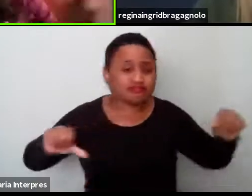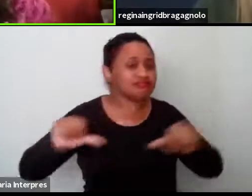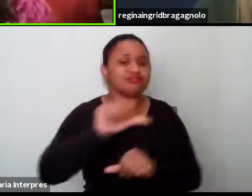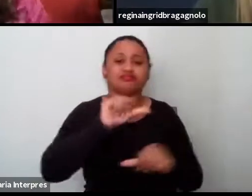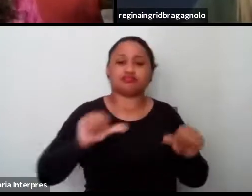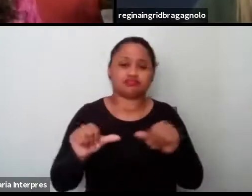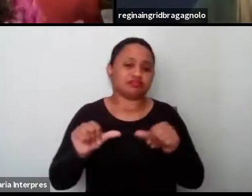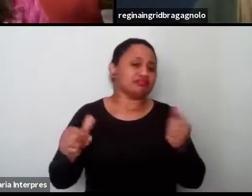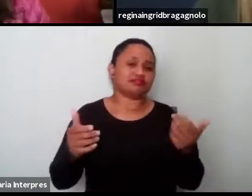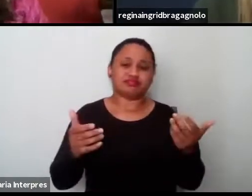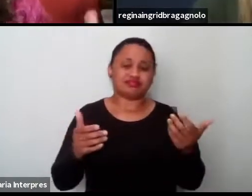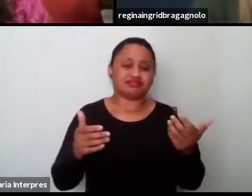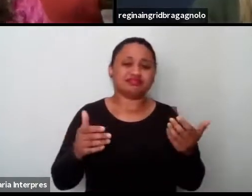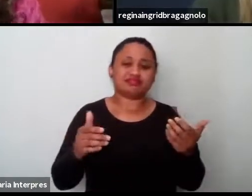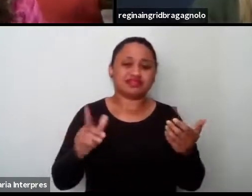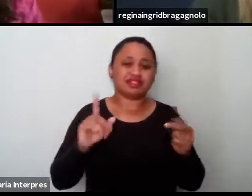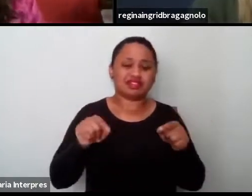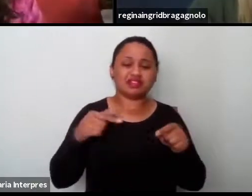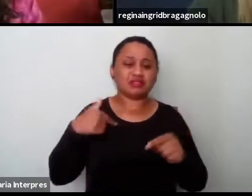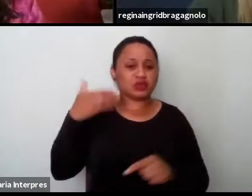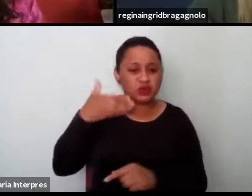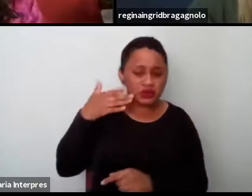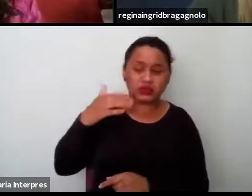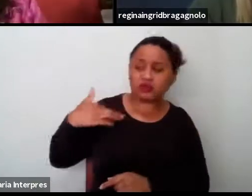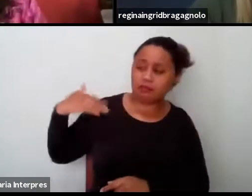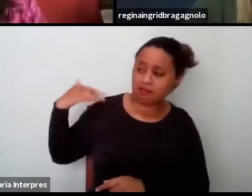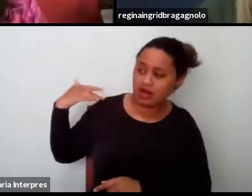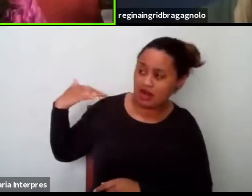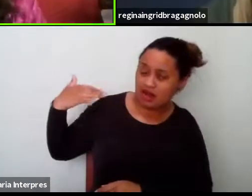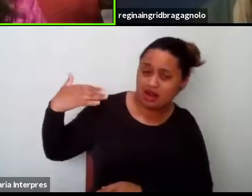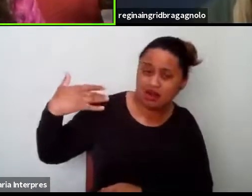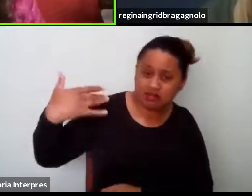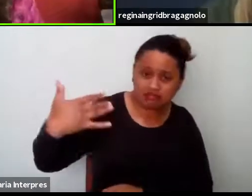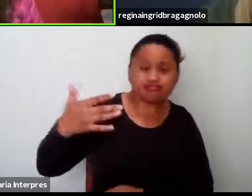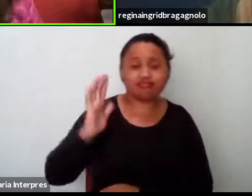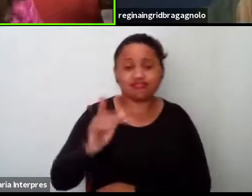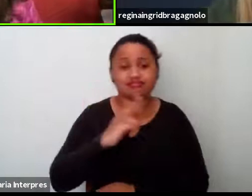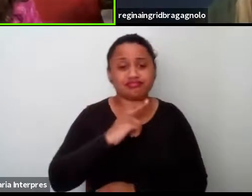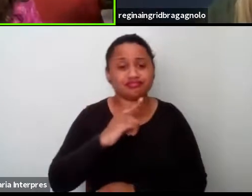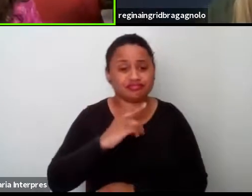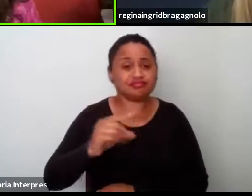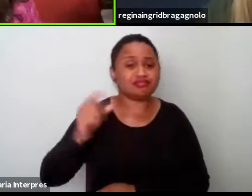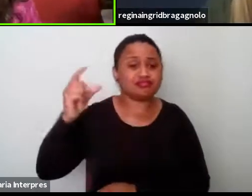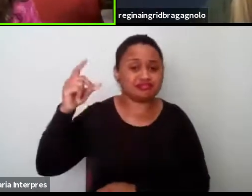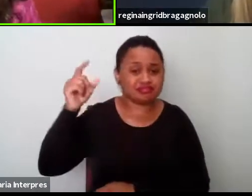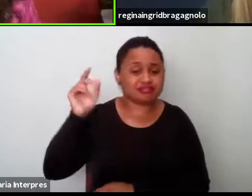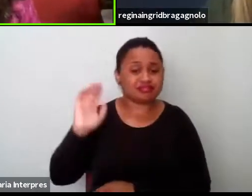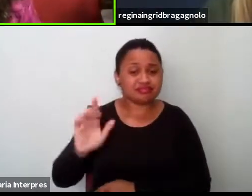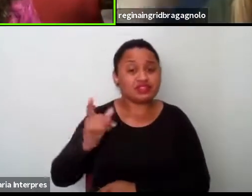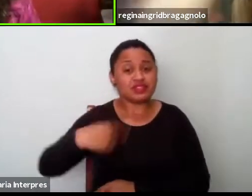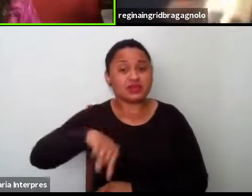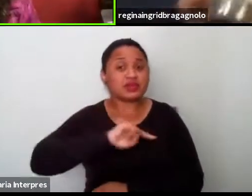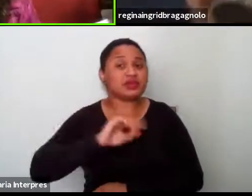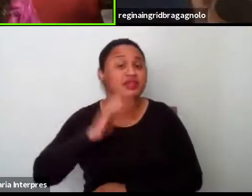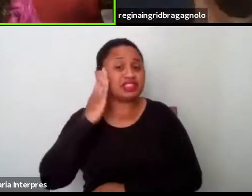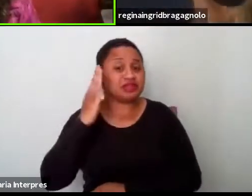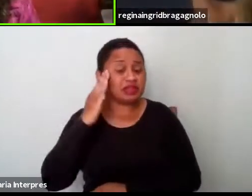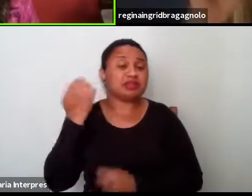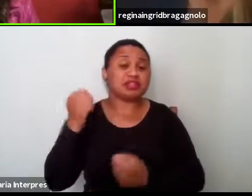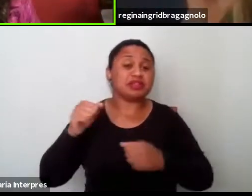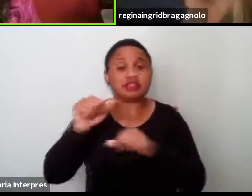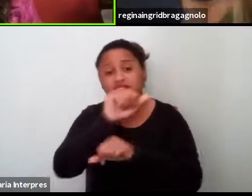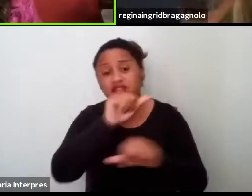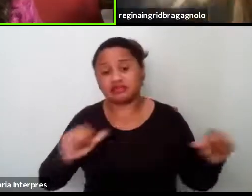né, de uma, de um discurso que já vem sendo pautado há tanto tempo e que a gente sabe que tem que ser superado,